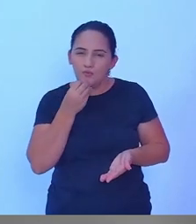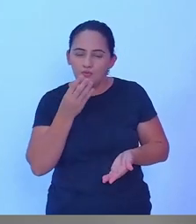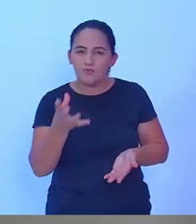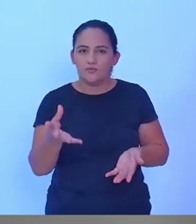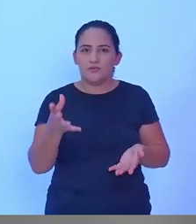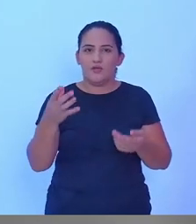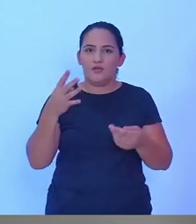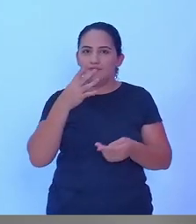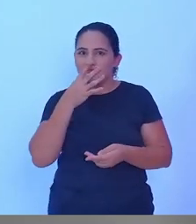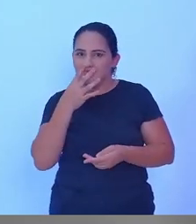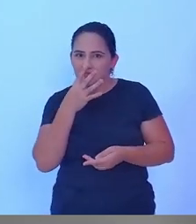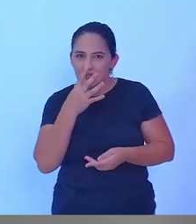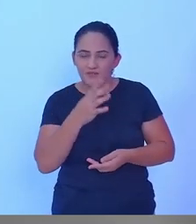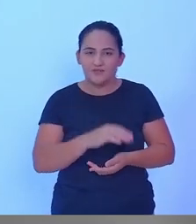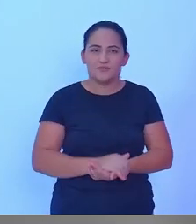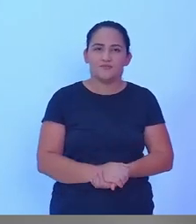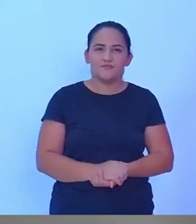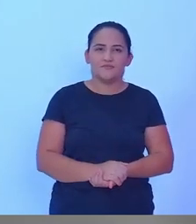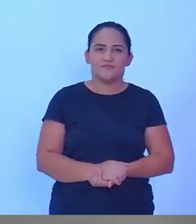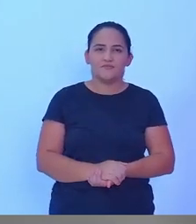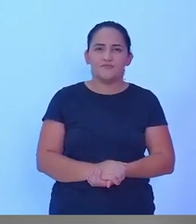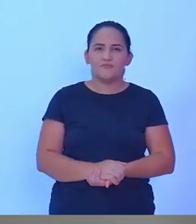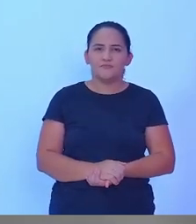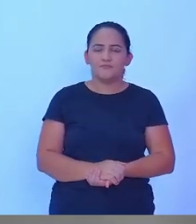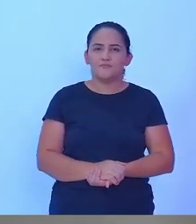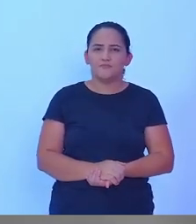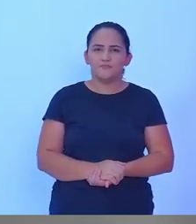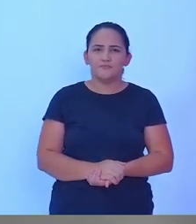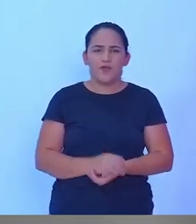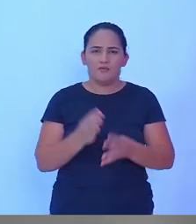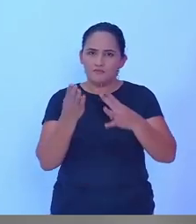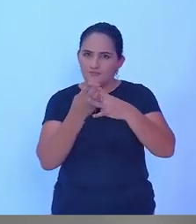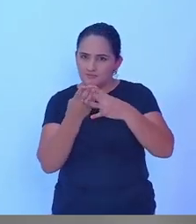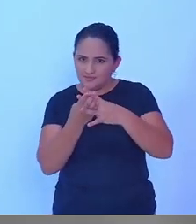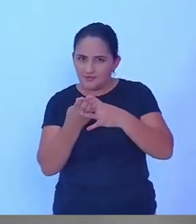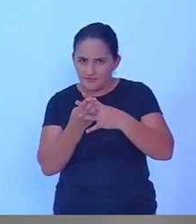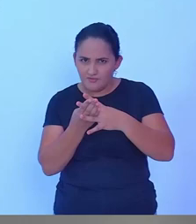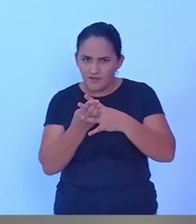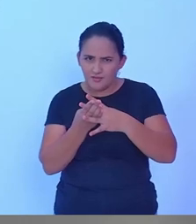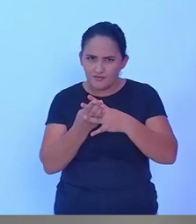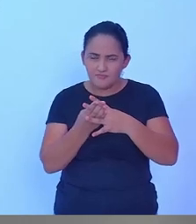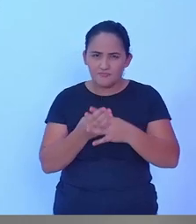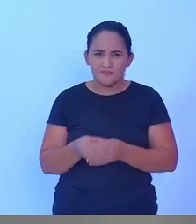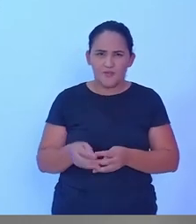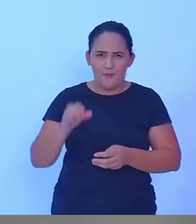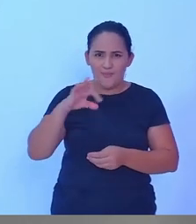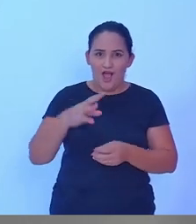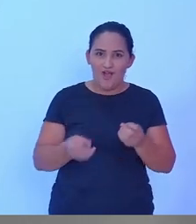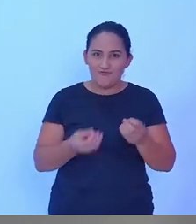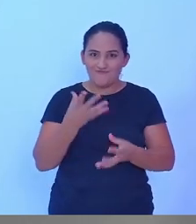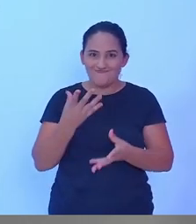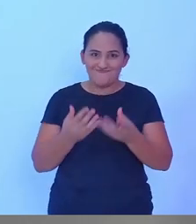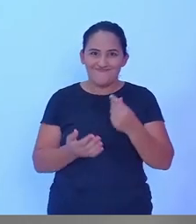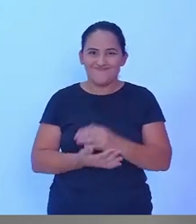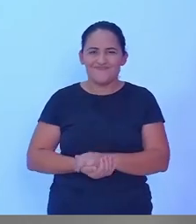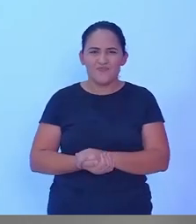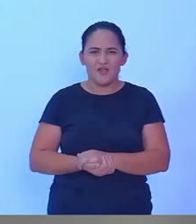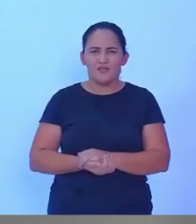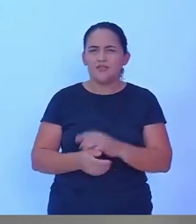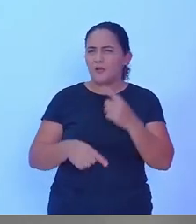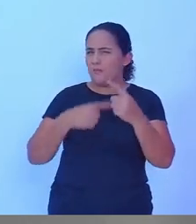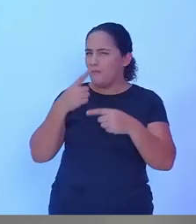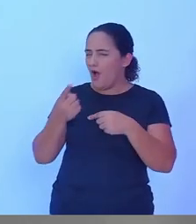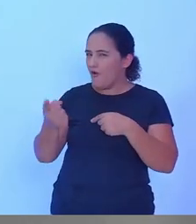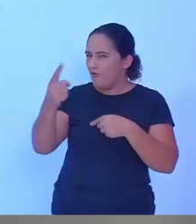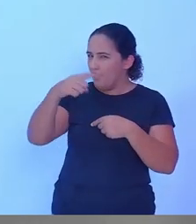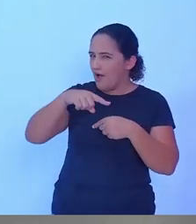nosso programa de hoje. vamos dar um brequezinho, um pinga-fogo, depois na outra a gente volta com perguntas de